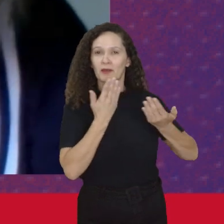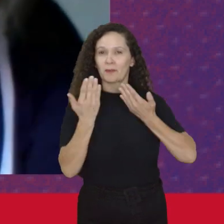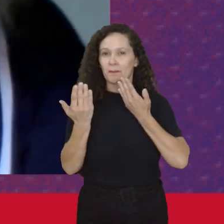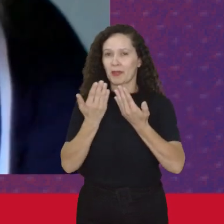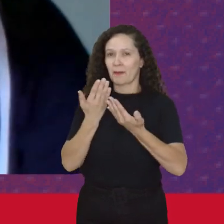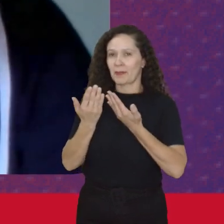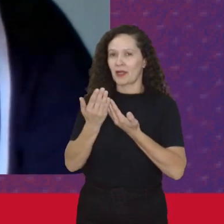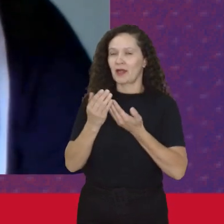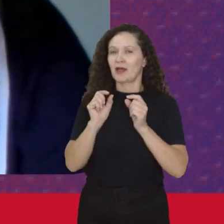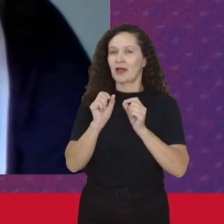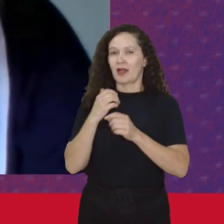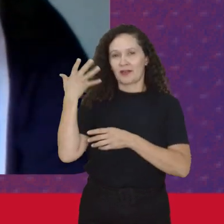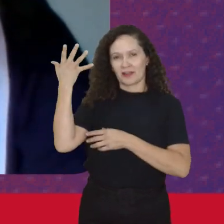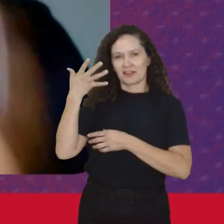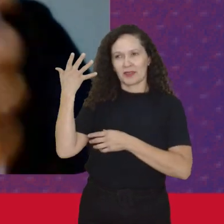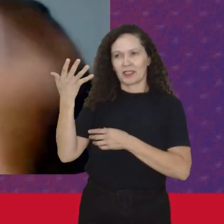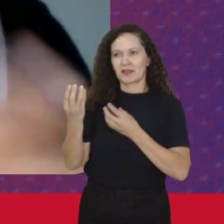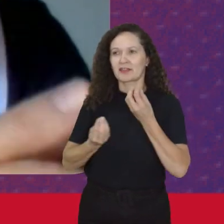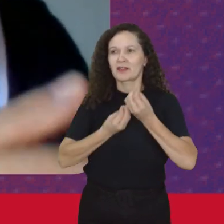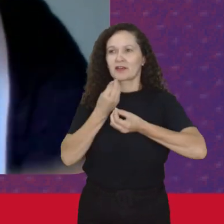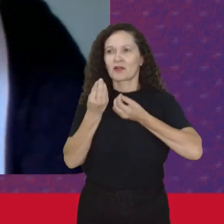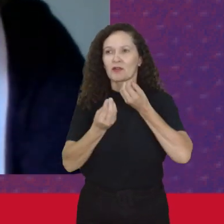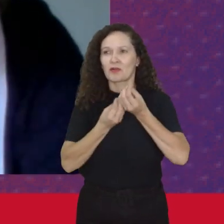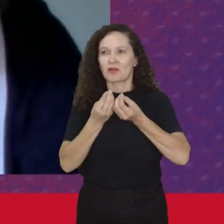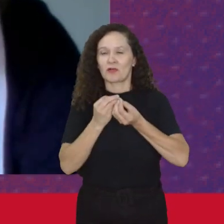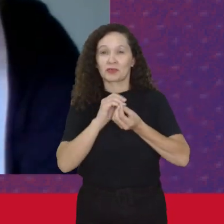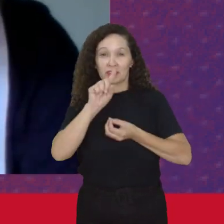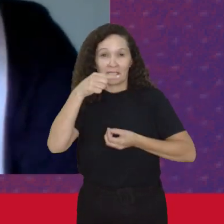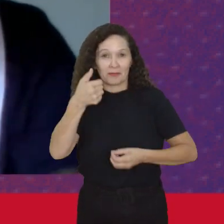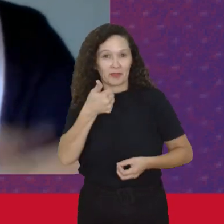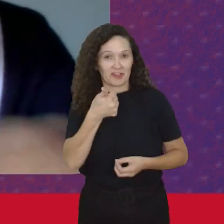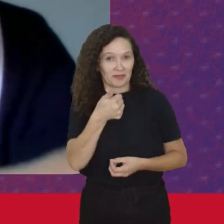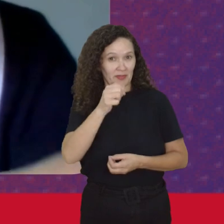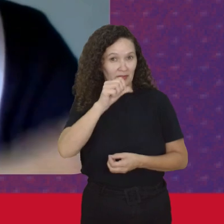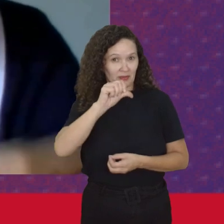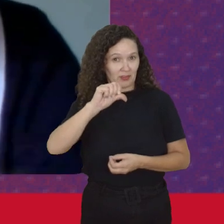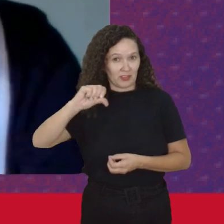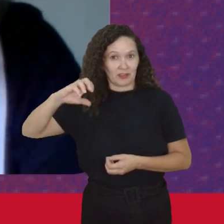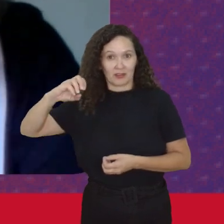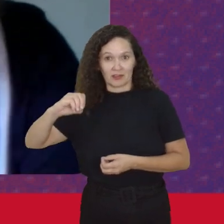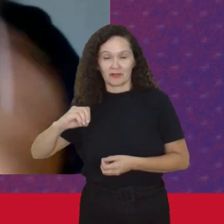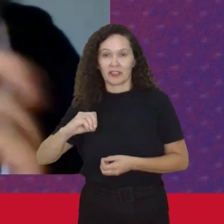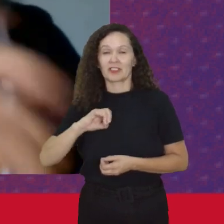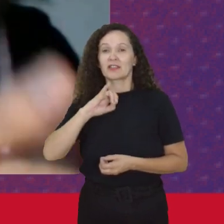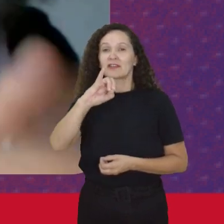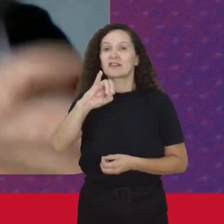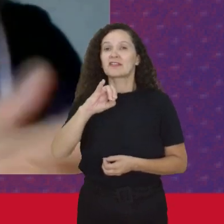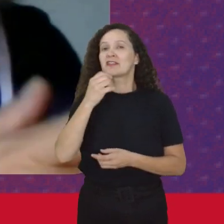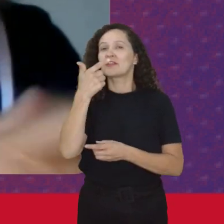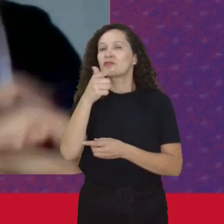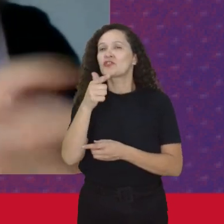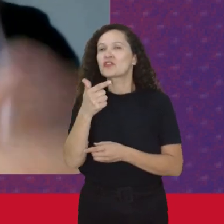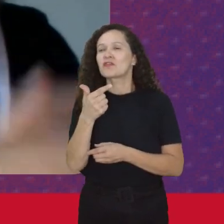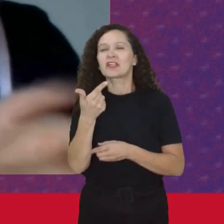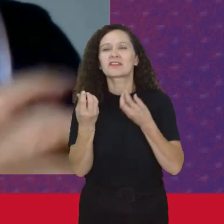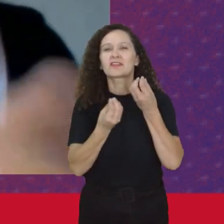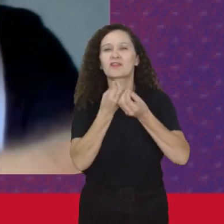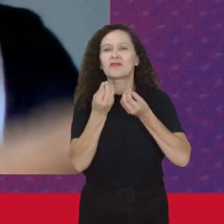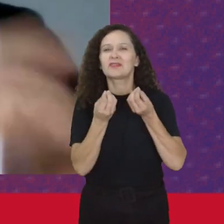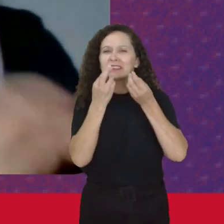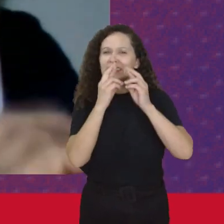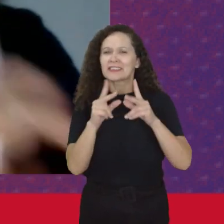Essas falas Aqui Como que a Rona Acabou nos anos 90 Sendo uma força Ao mesmo tempo Contraditoriamente